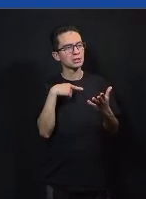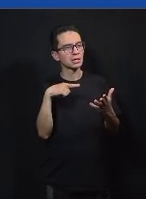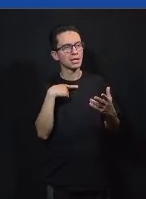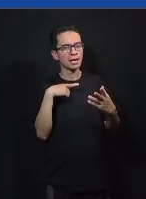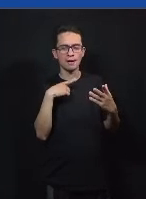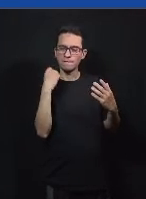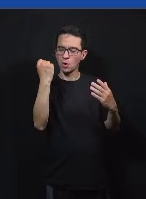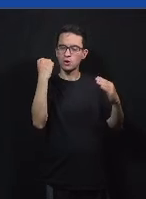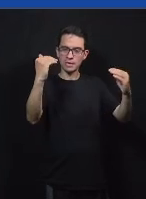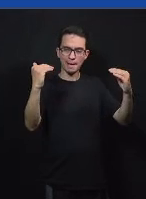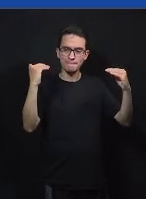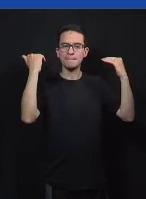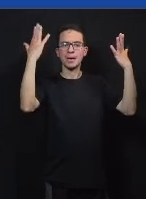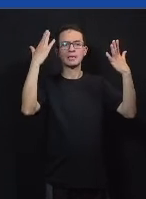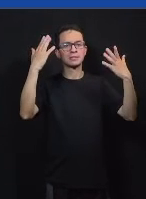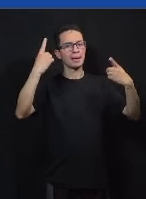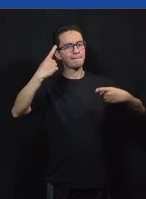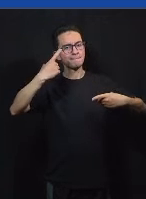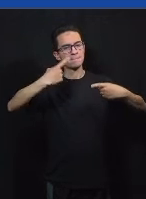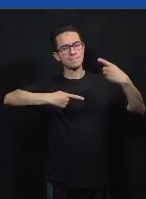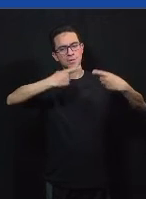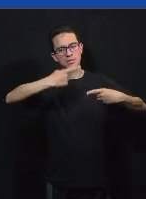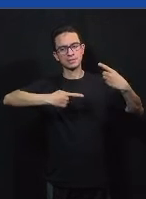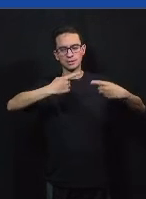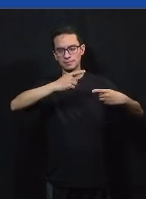política mas que não fortalece a democracia